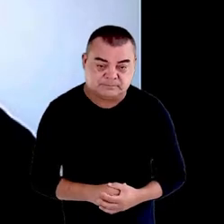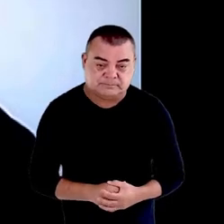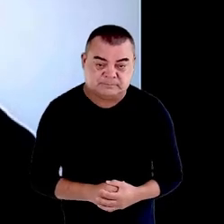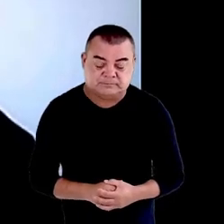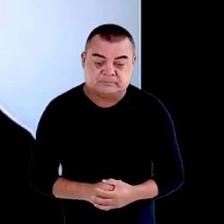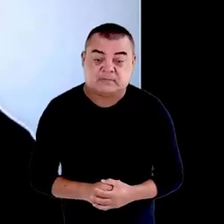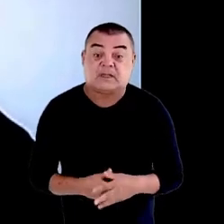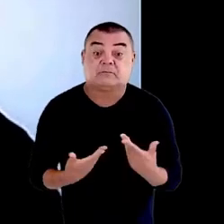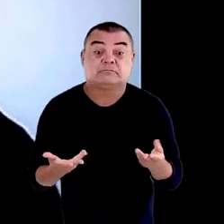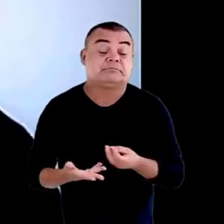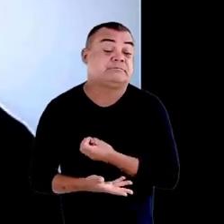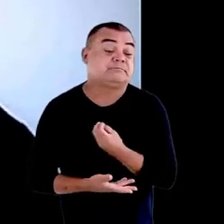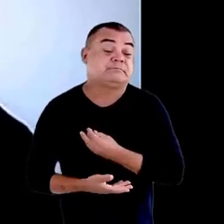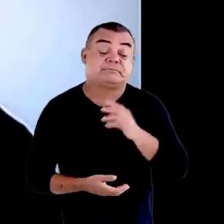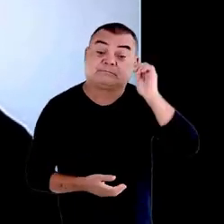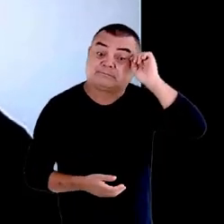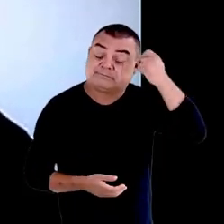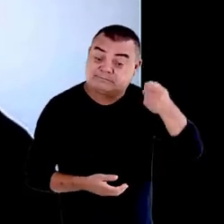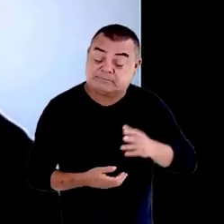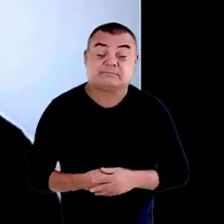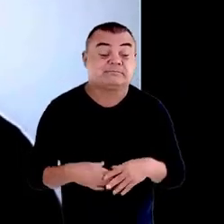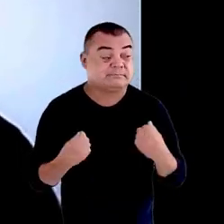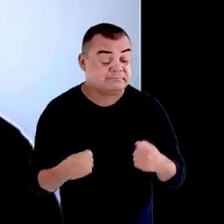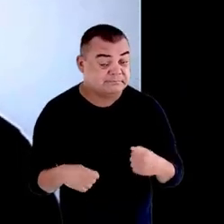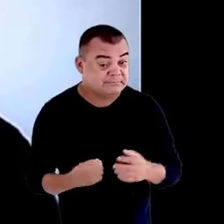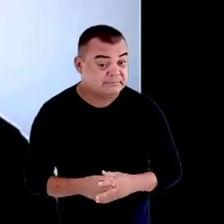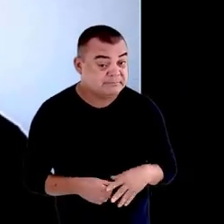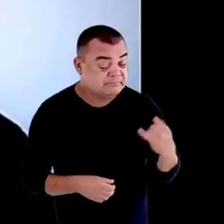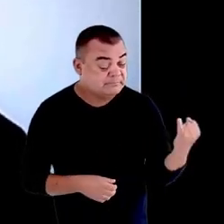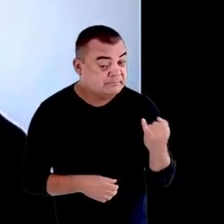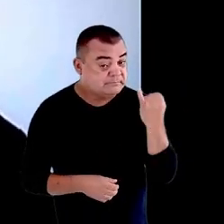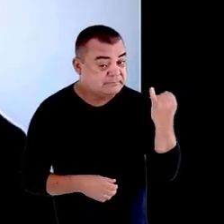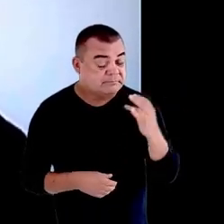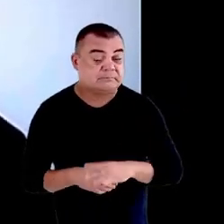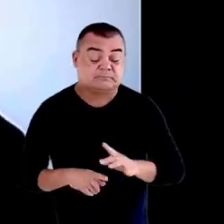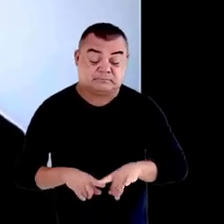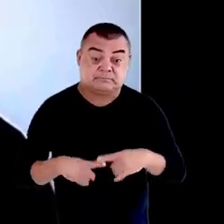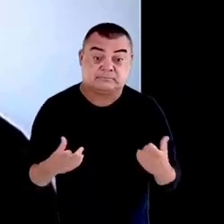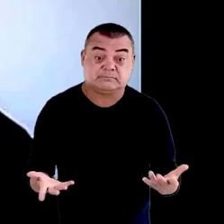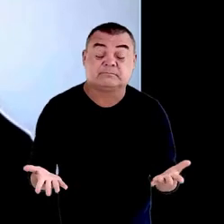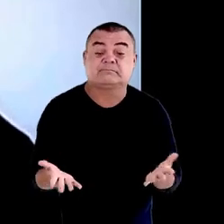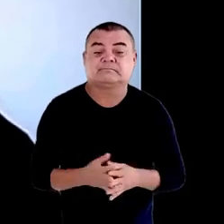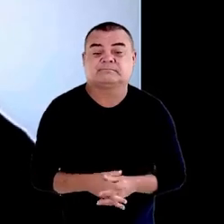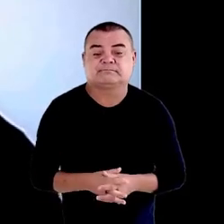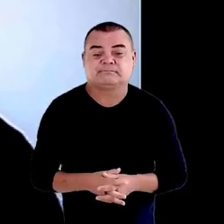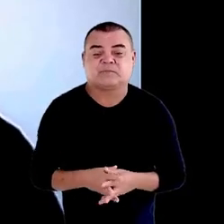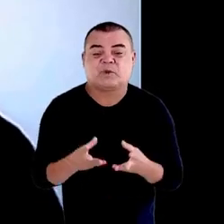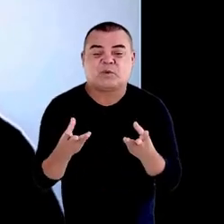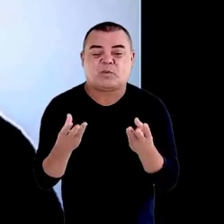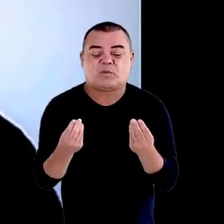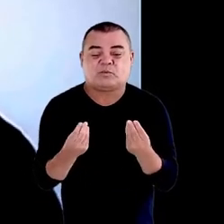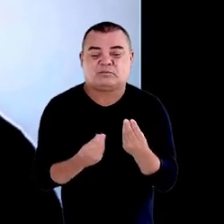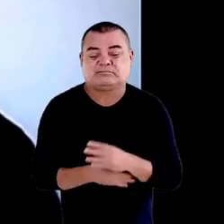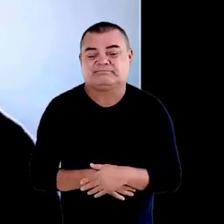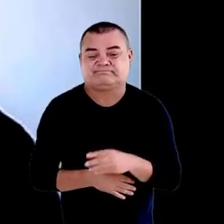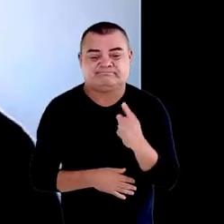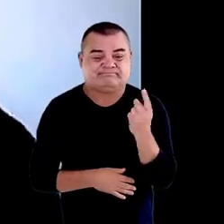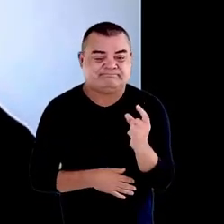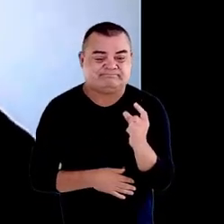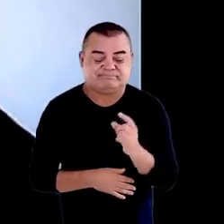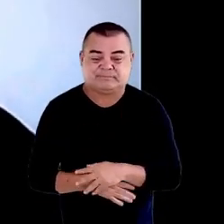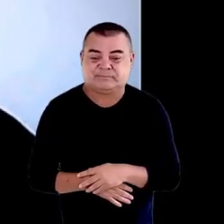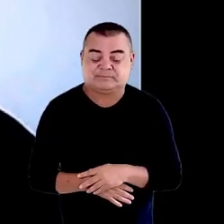são vidas negras que deveriam importar, mas que muito pouco têm importado